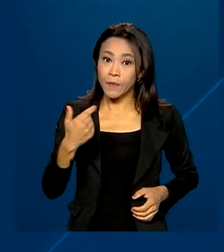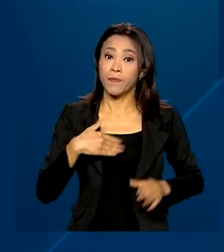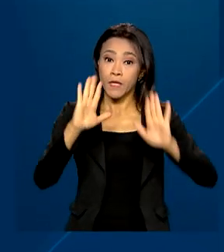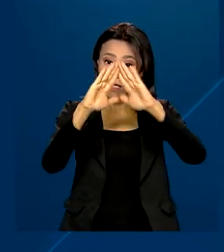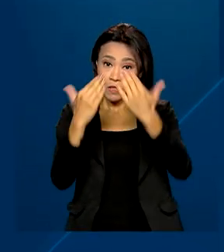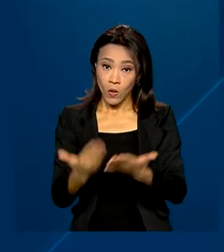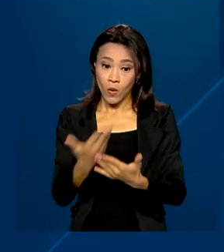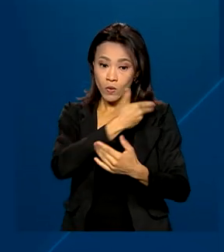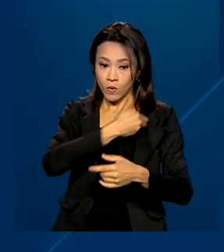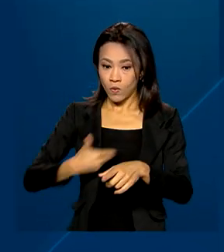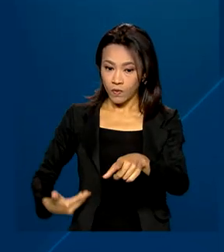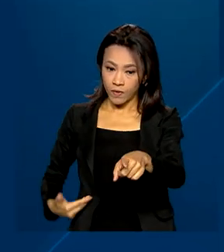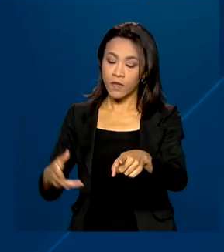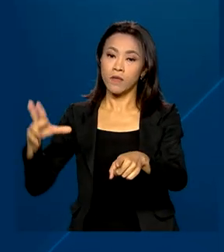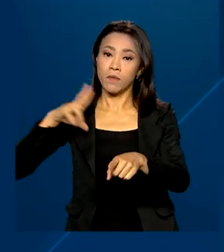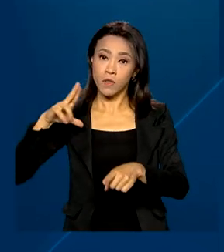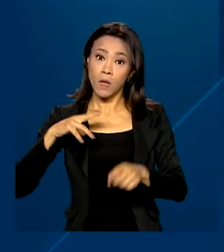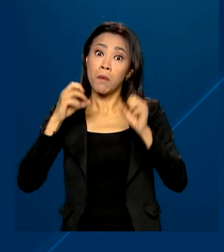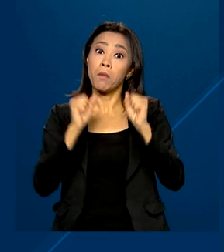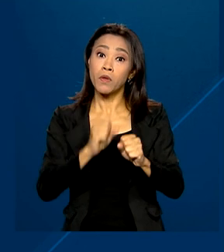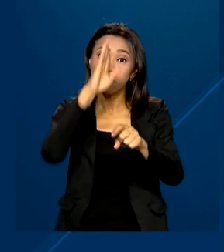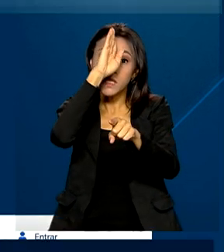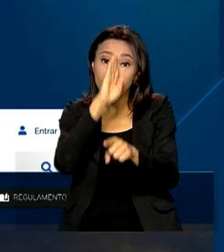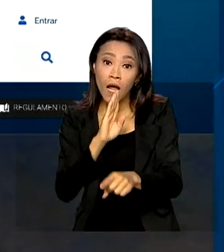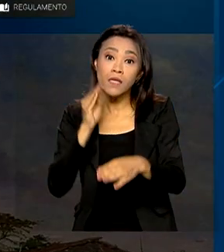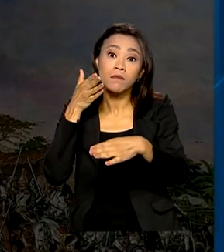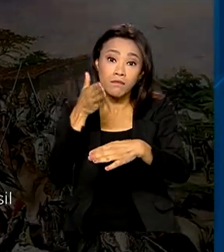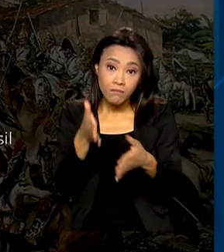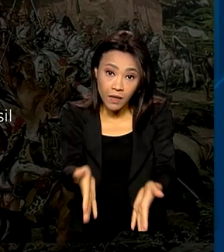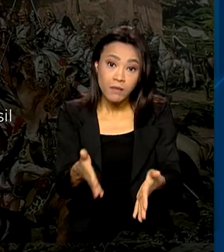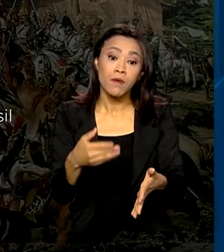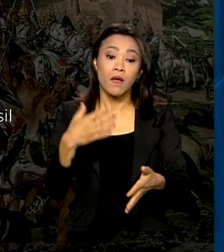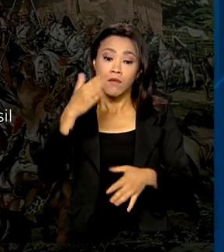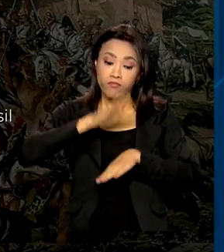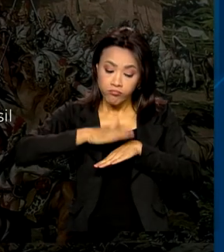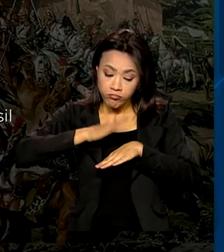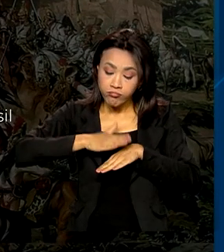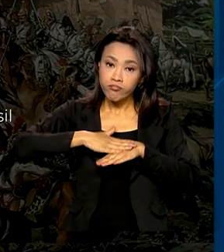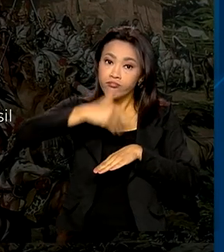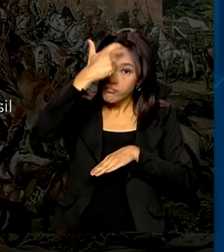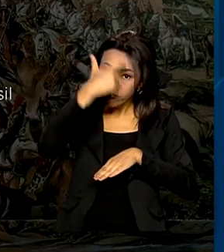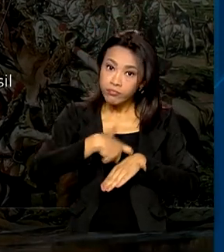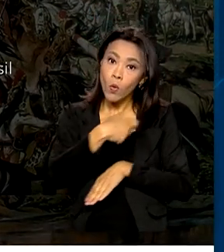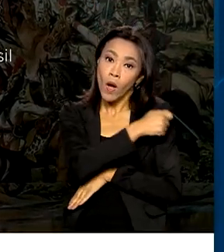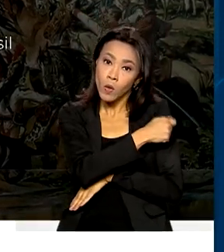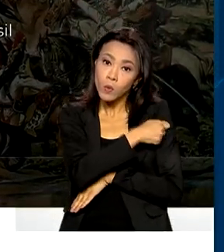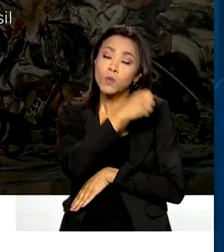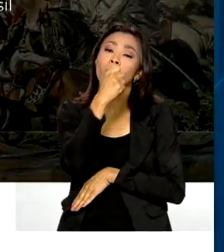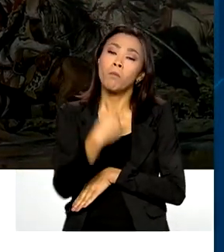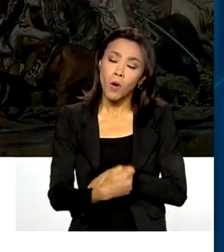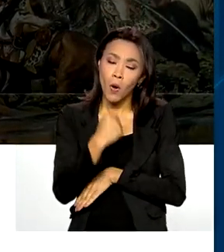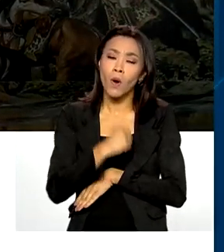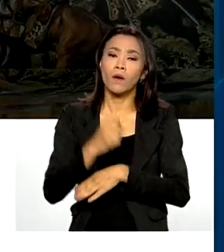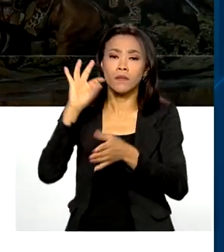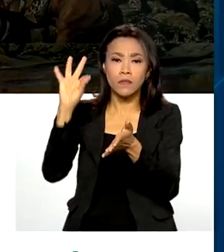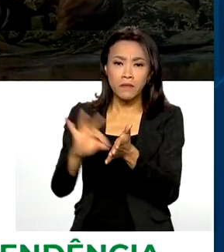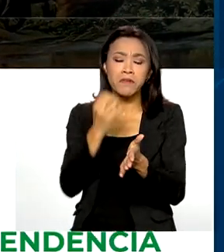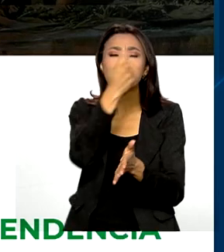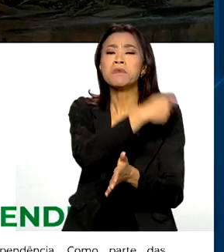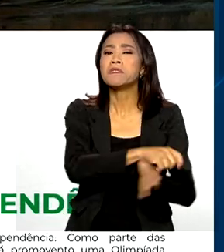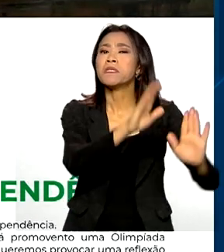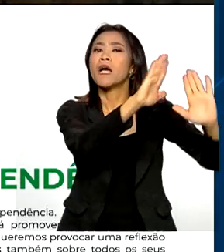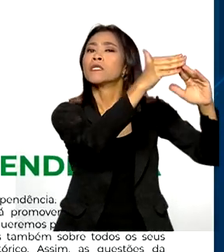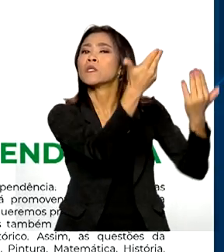e particulares podem participar de graça. O próprio aluno pode se inscrever diretamente, sem a necessidade de que a escola se